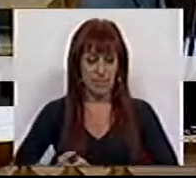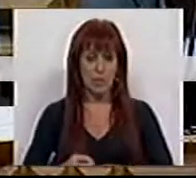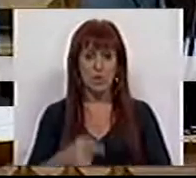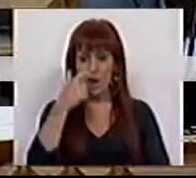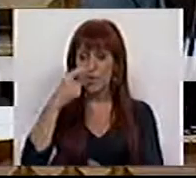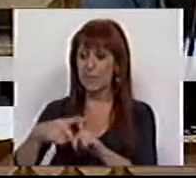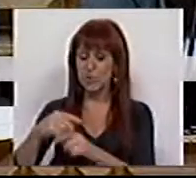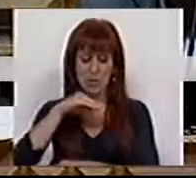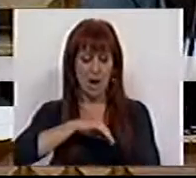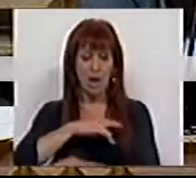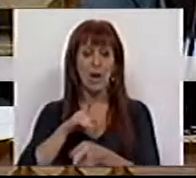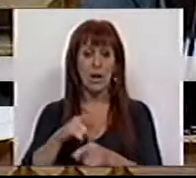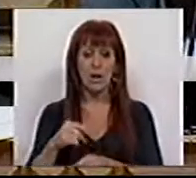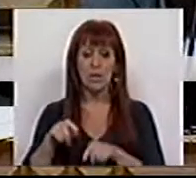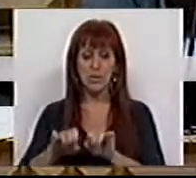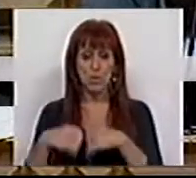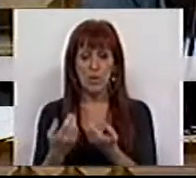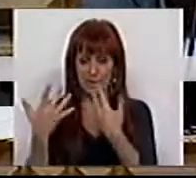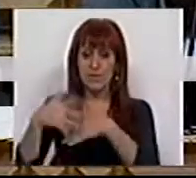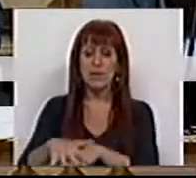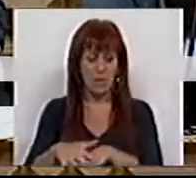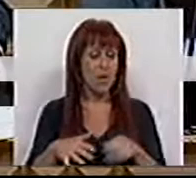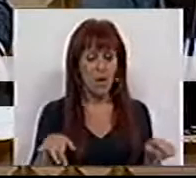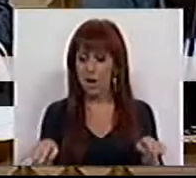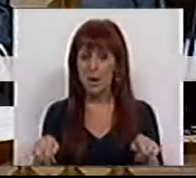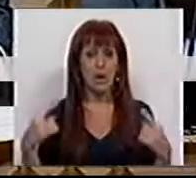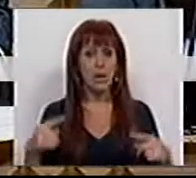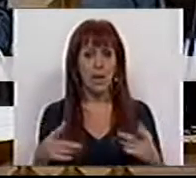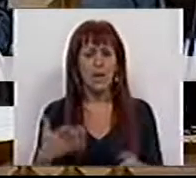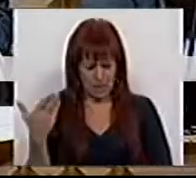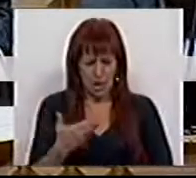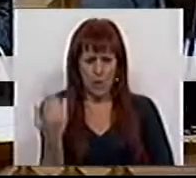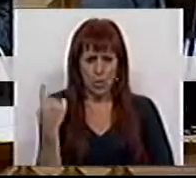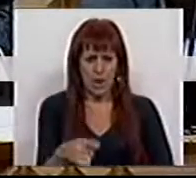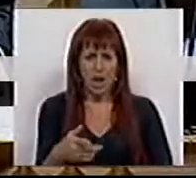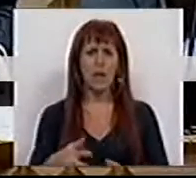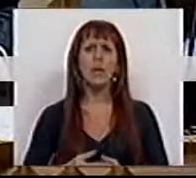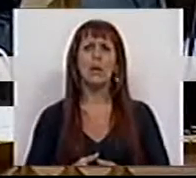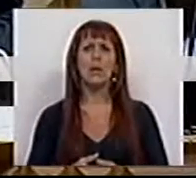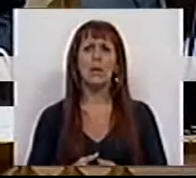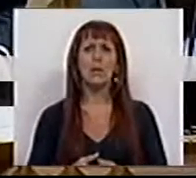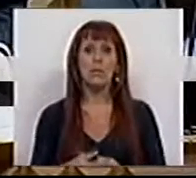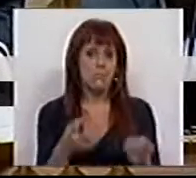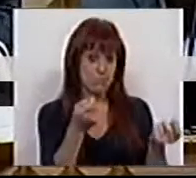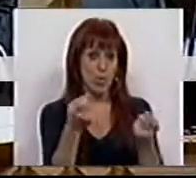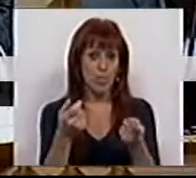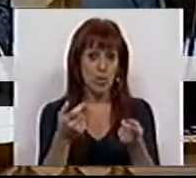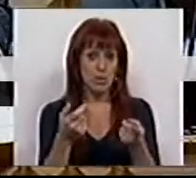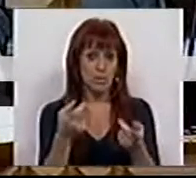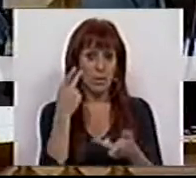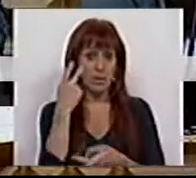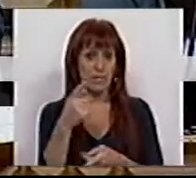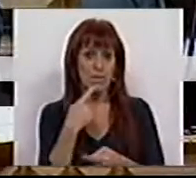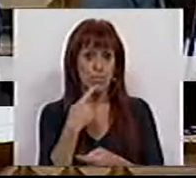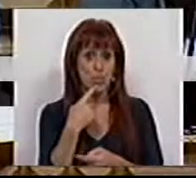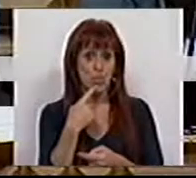os beneficiários do rendimento social de inserção, têm direitos, poucos, deveres